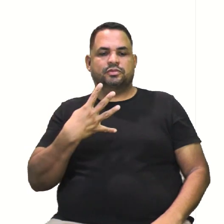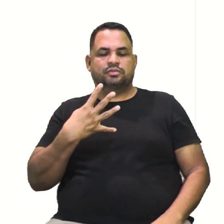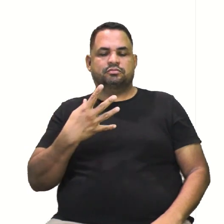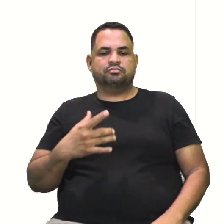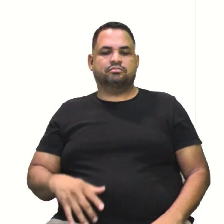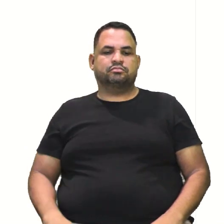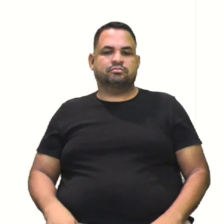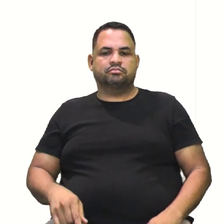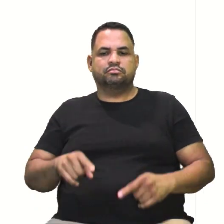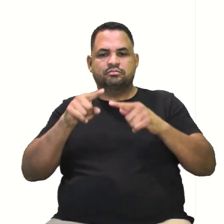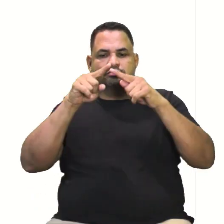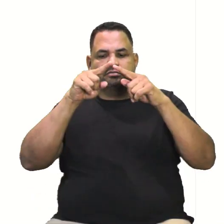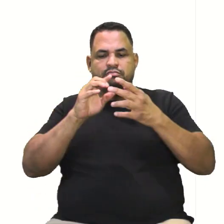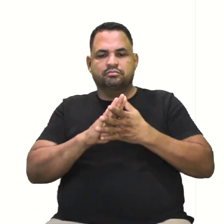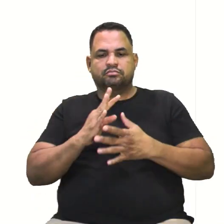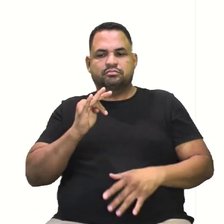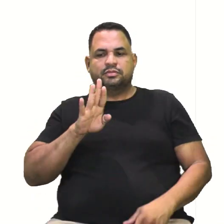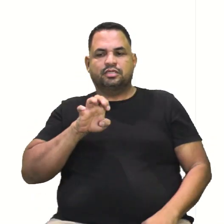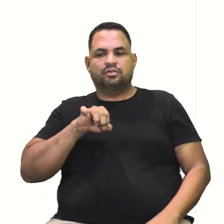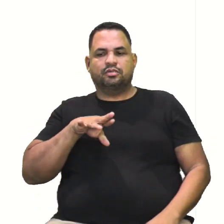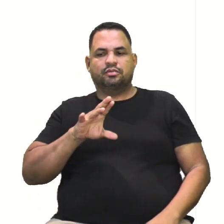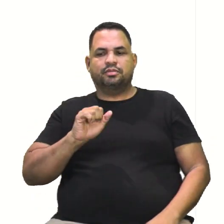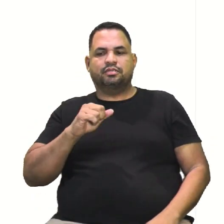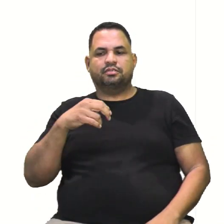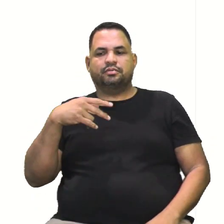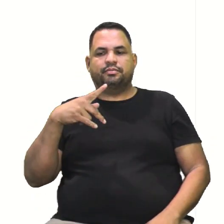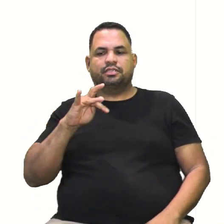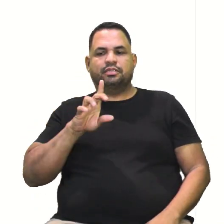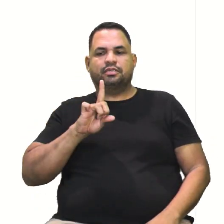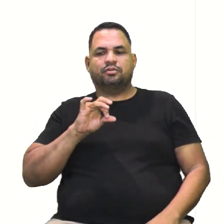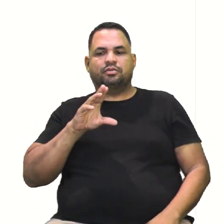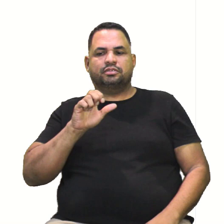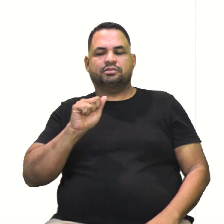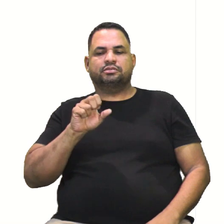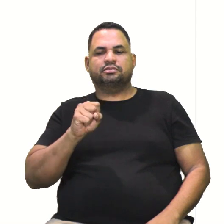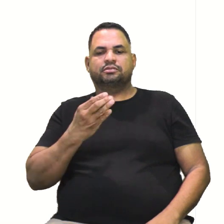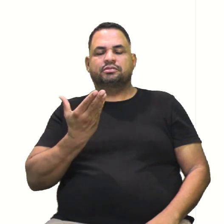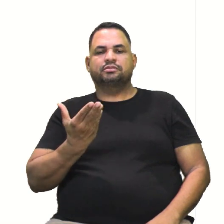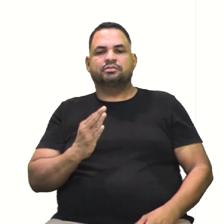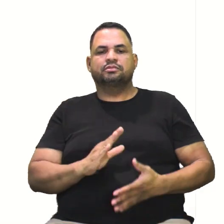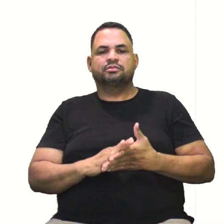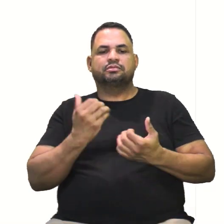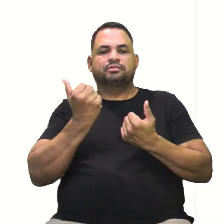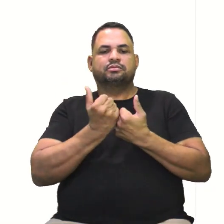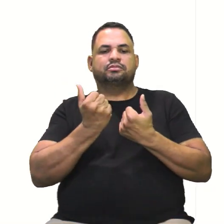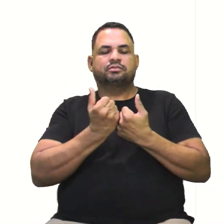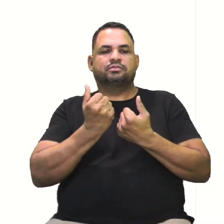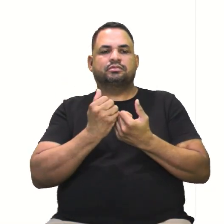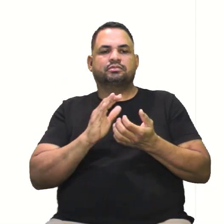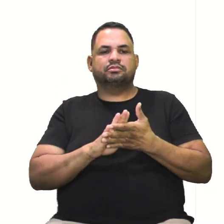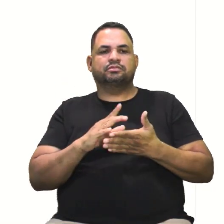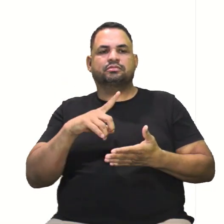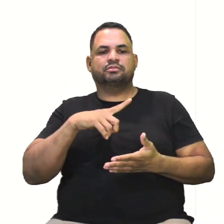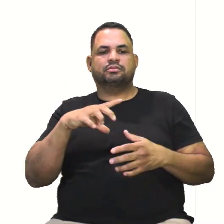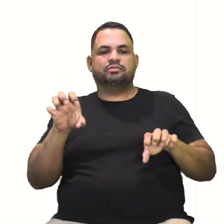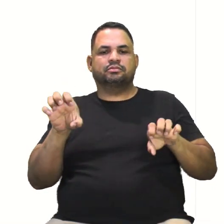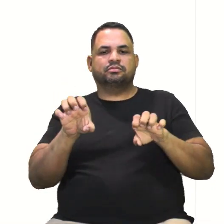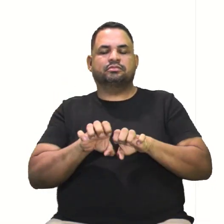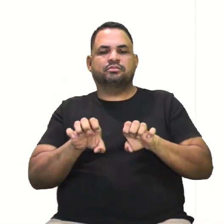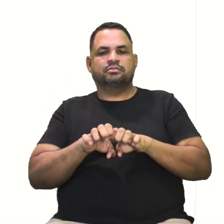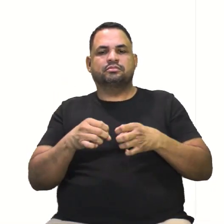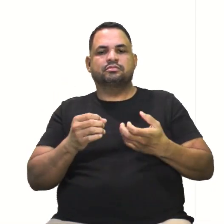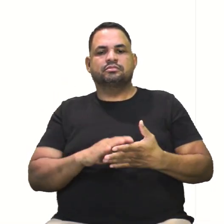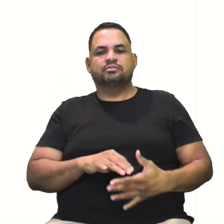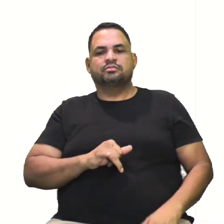4. Teorema de Pitágoras, a terra pitagórica, a gente não precisa nem sofrer. É só para a gente substituir, né? Para ter equação, né?